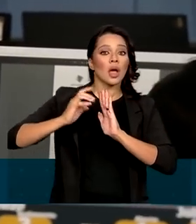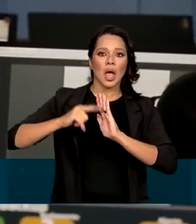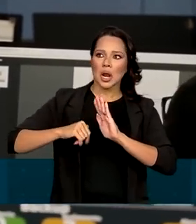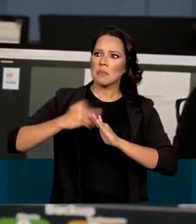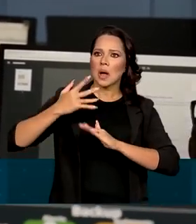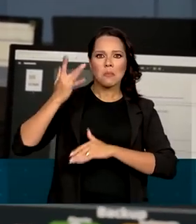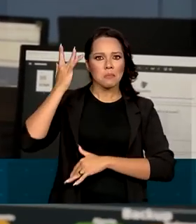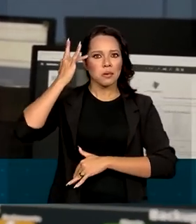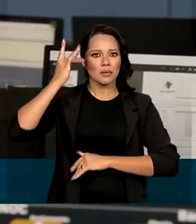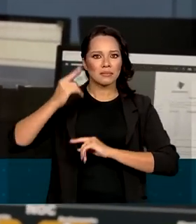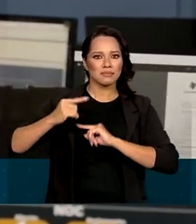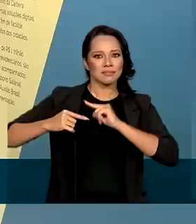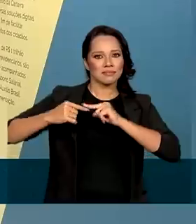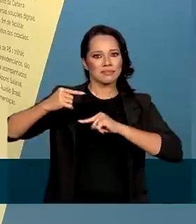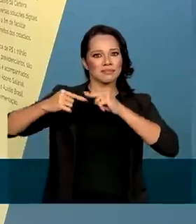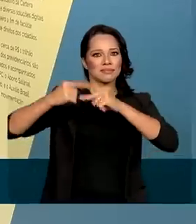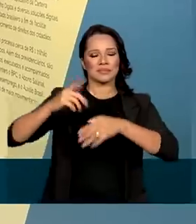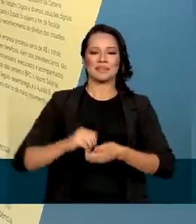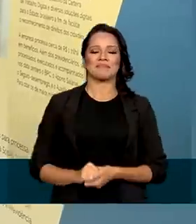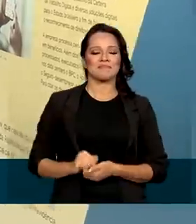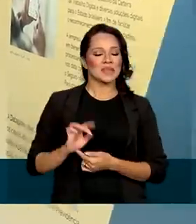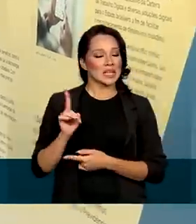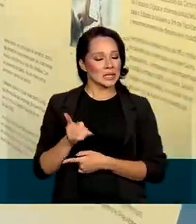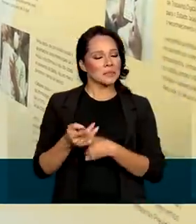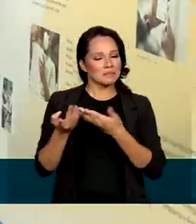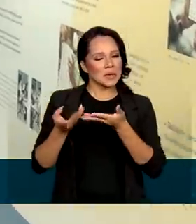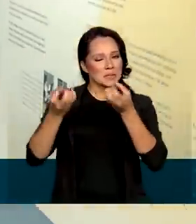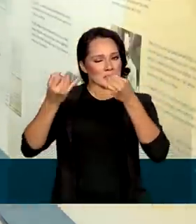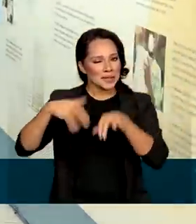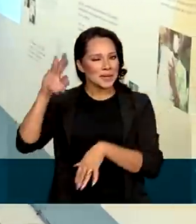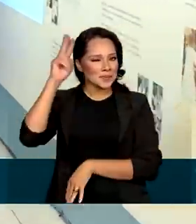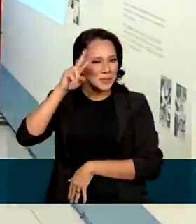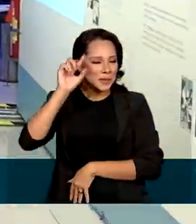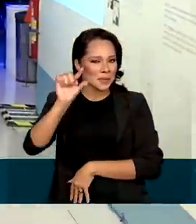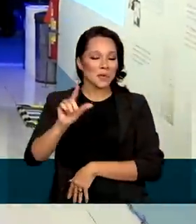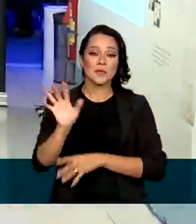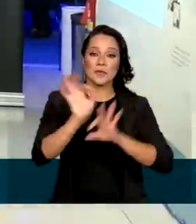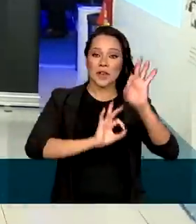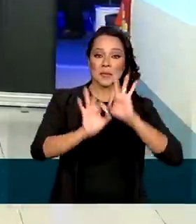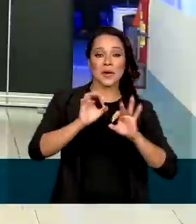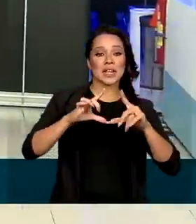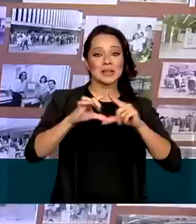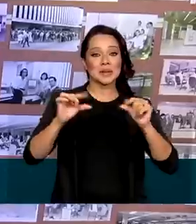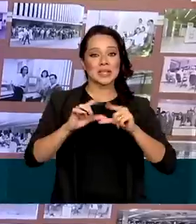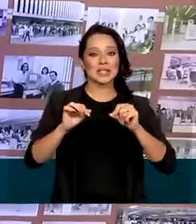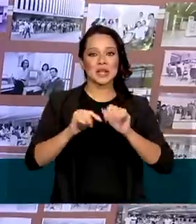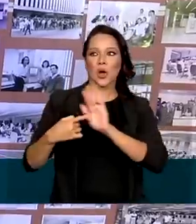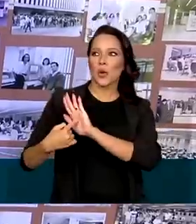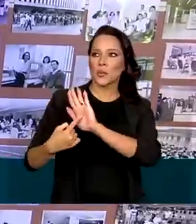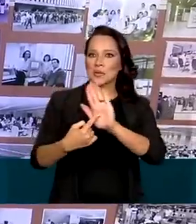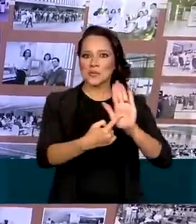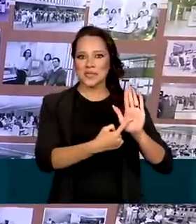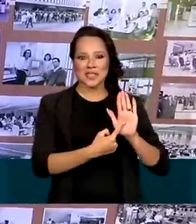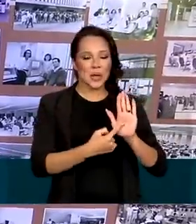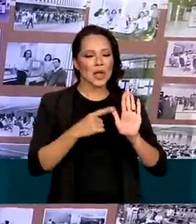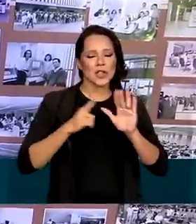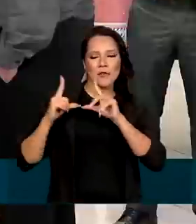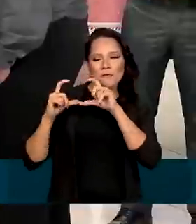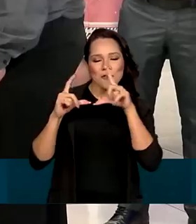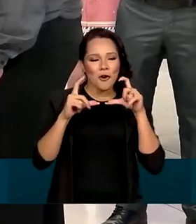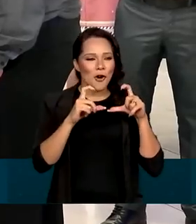modificando ao longo dos anos. Para contar parte dessa história, foi montada em Brasília uma exposição que reúne